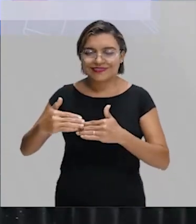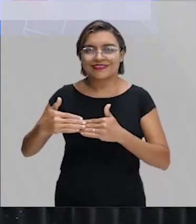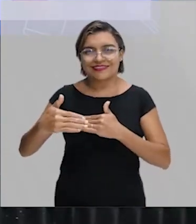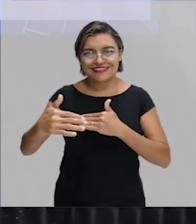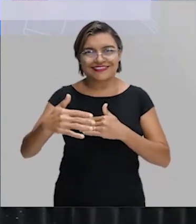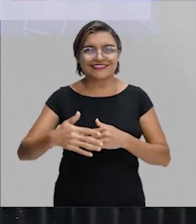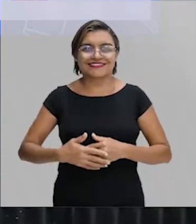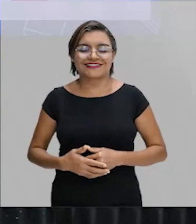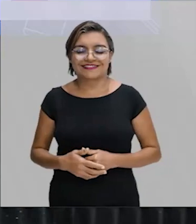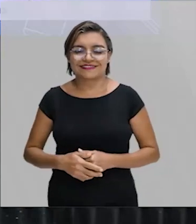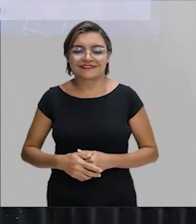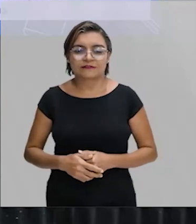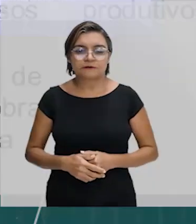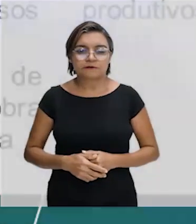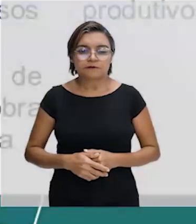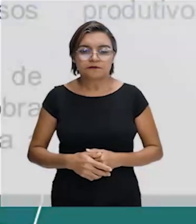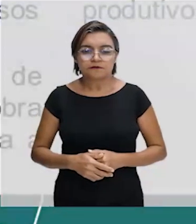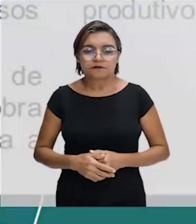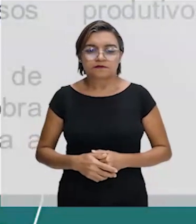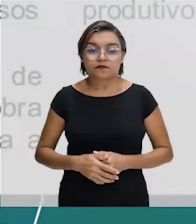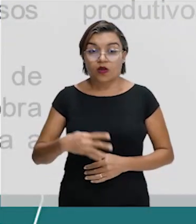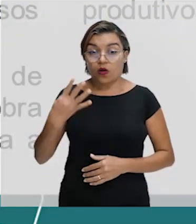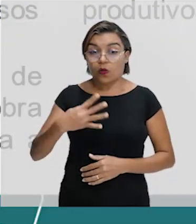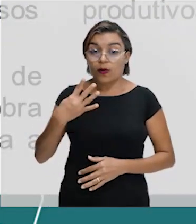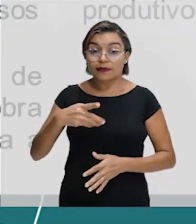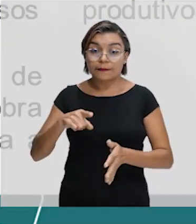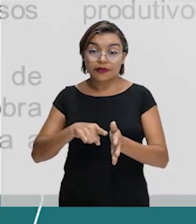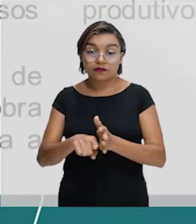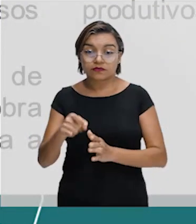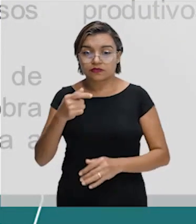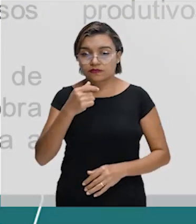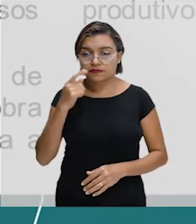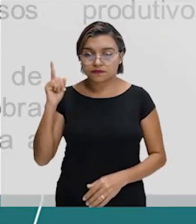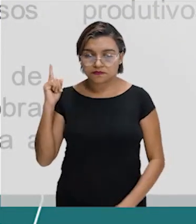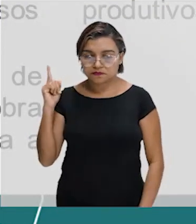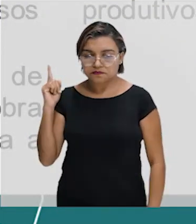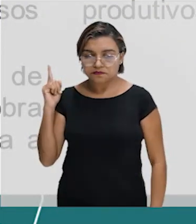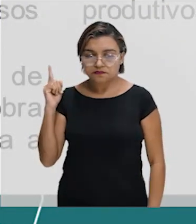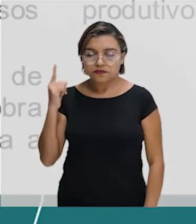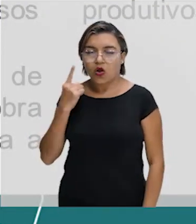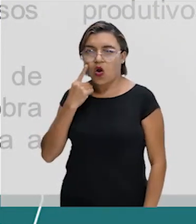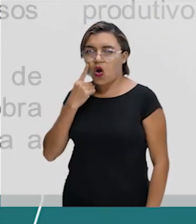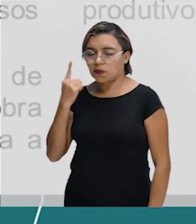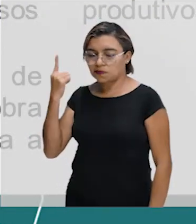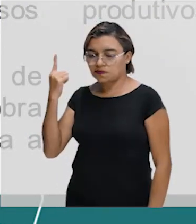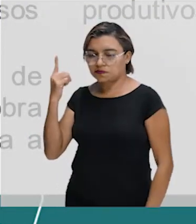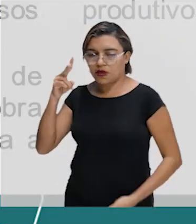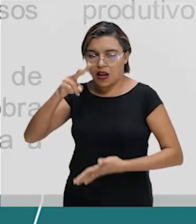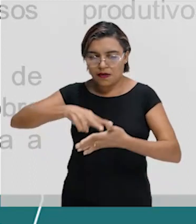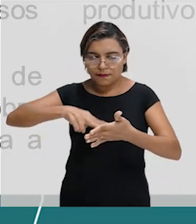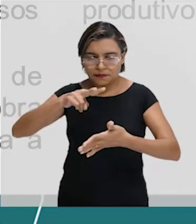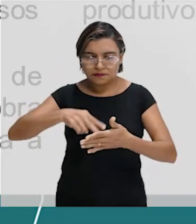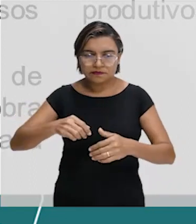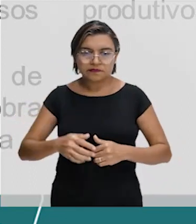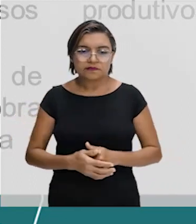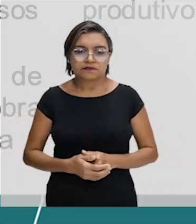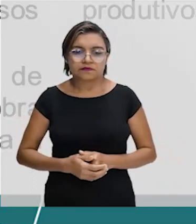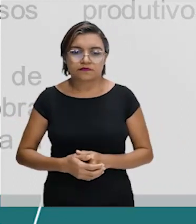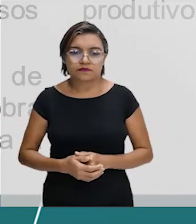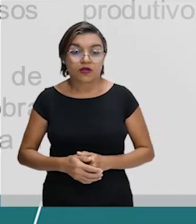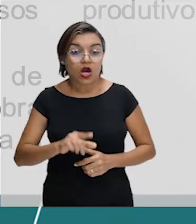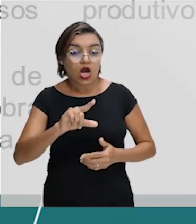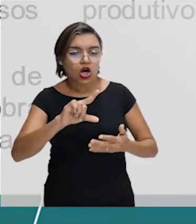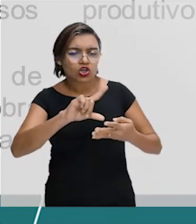coisa. Olha essa quarta questão. Analise a alternativa incorreta. Eu quero erro.